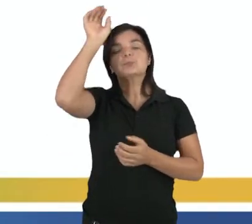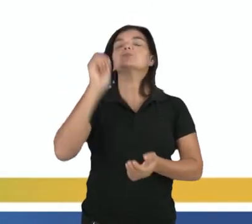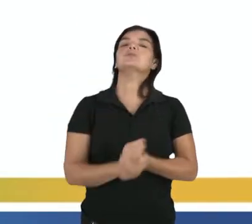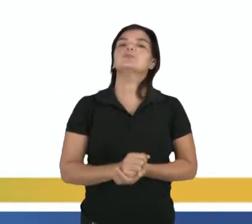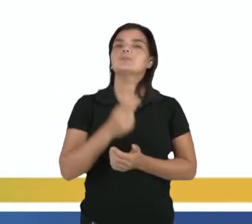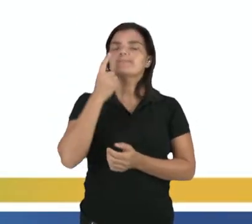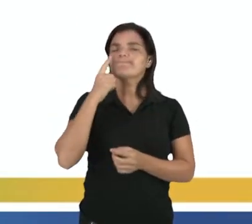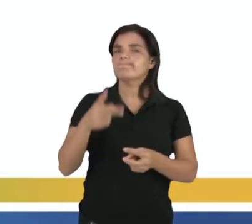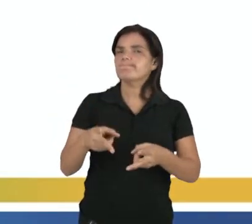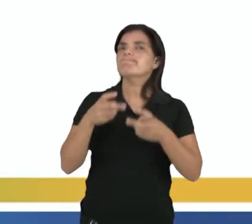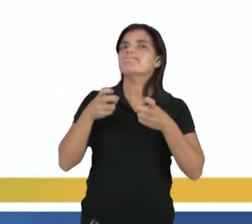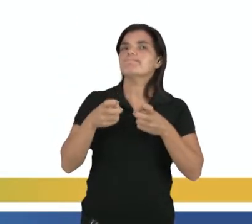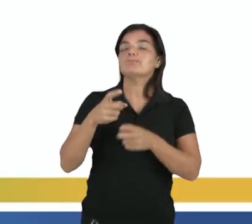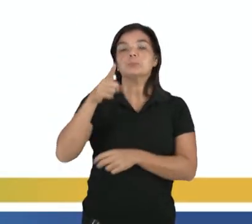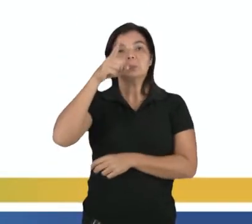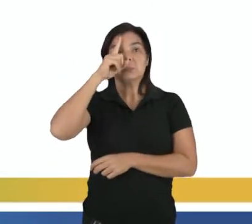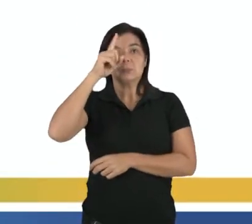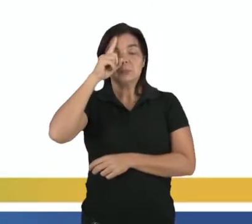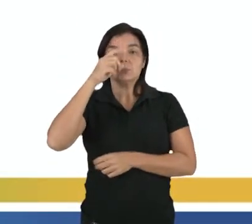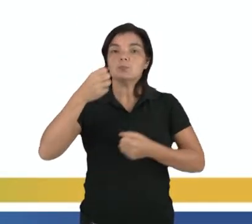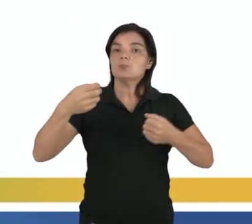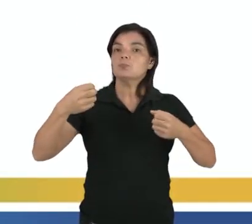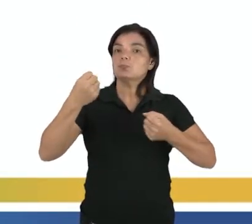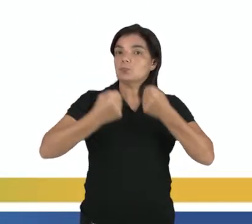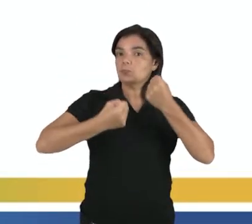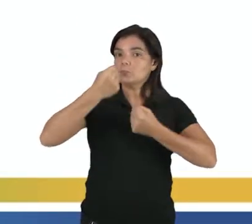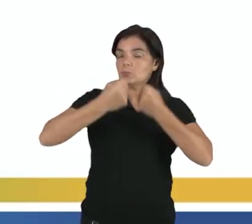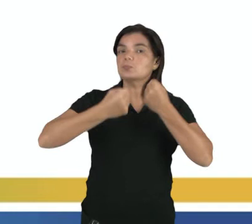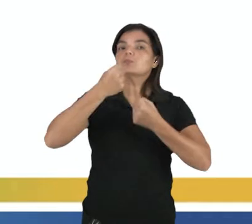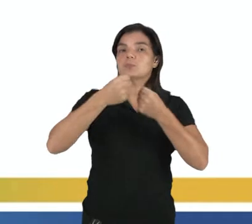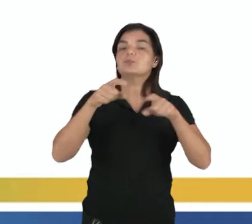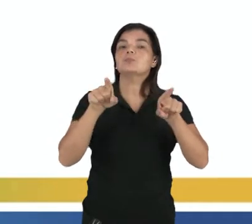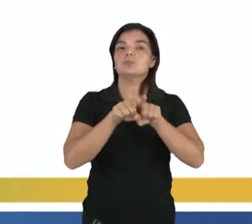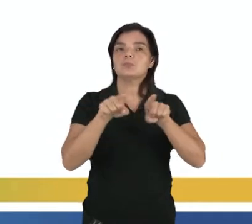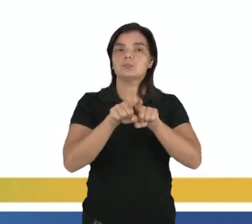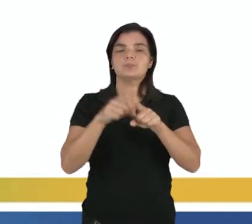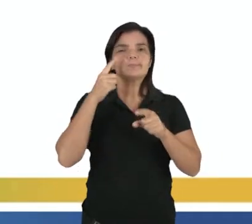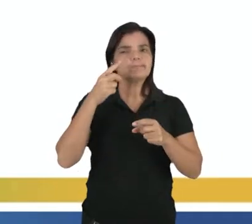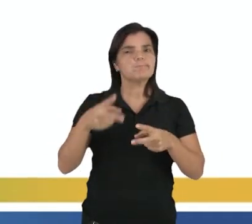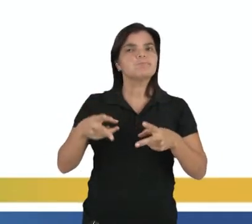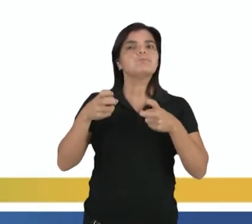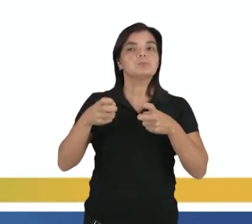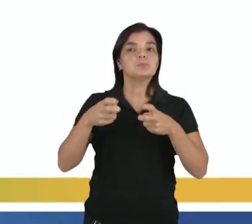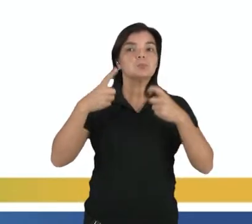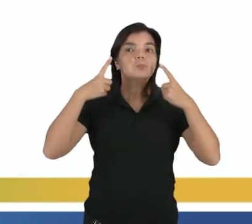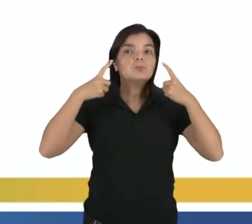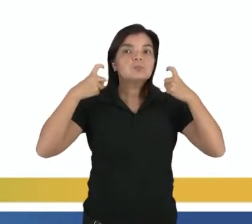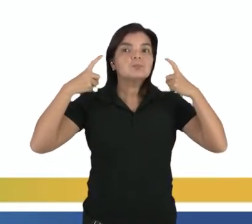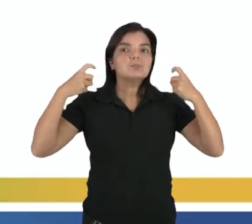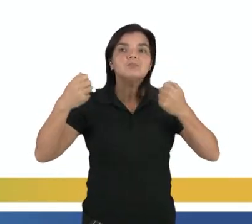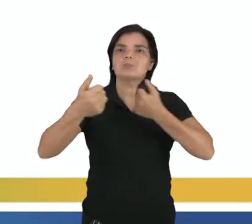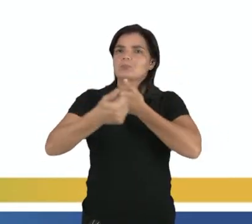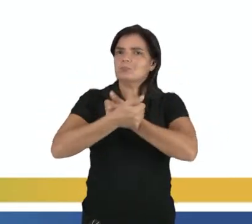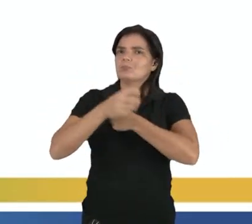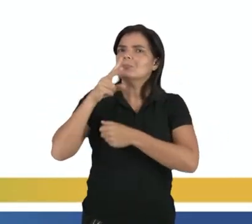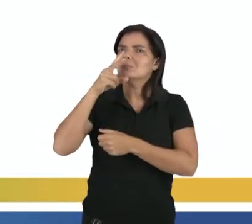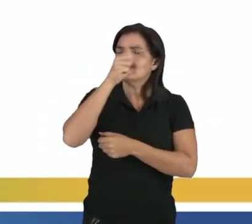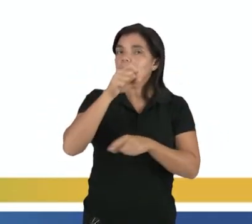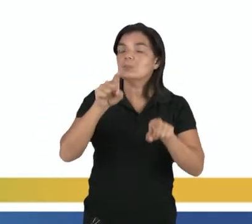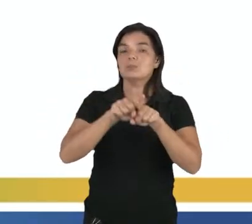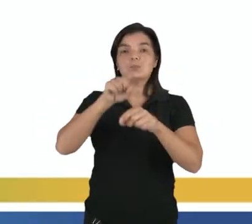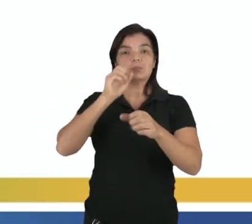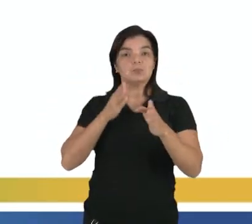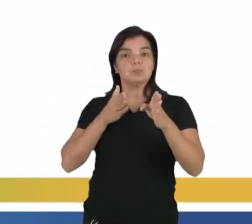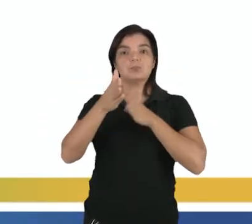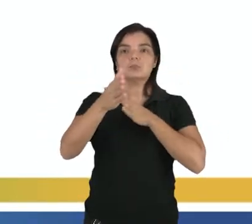você já deve ter percebido no seu dia a dia. Quando vem um carro na sua direção, você percebe que o som vai ficando mais agudo, né, e quando ele